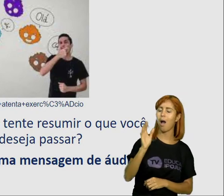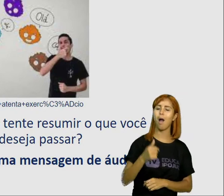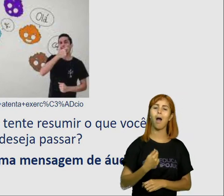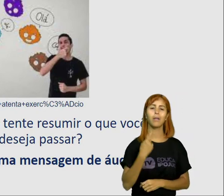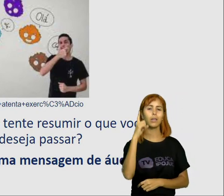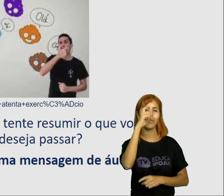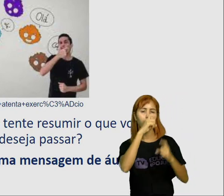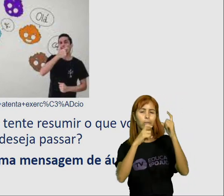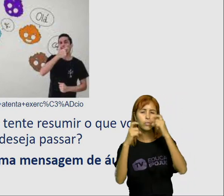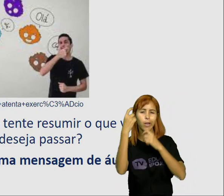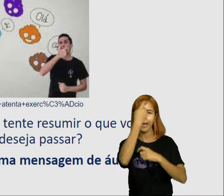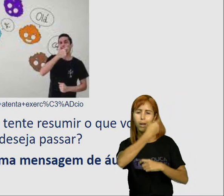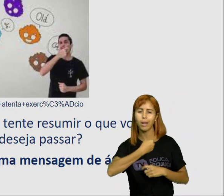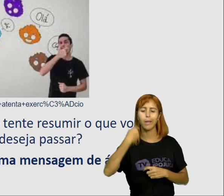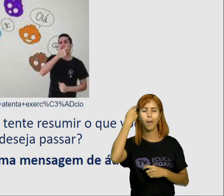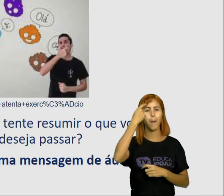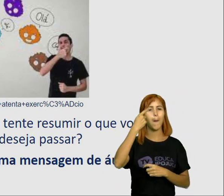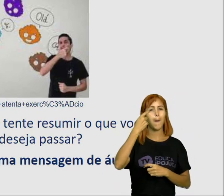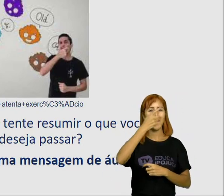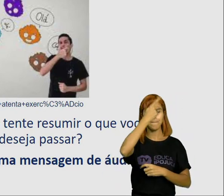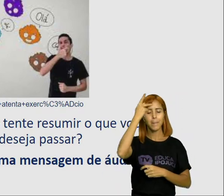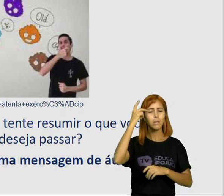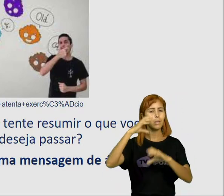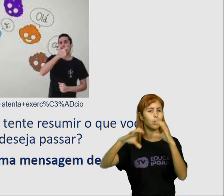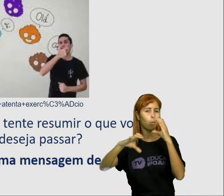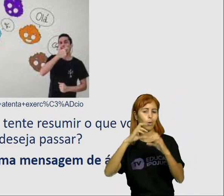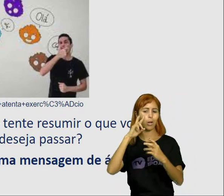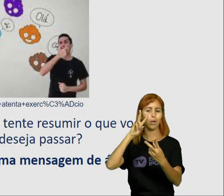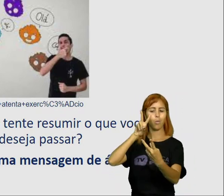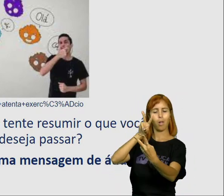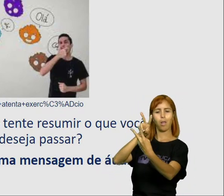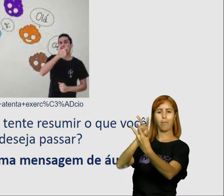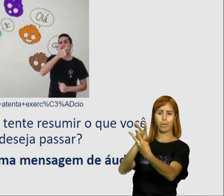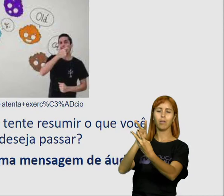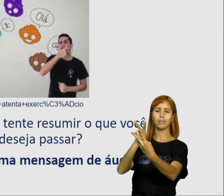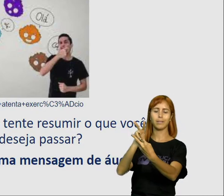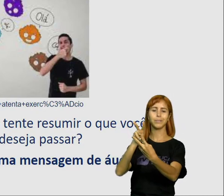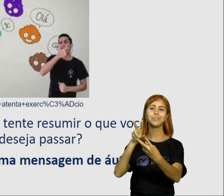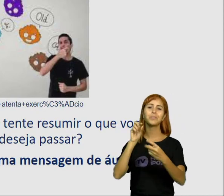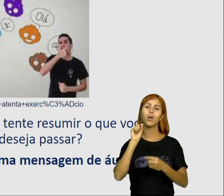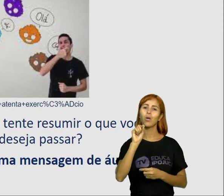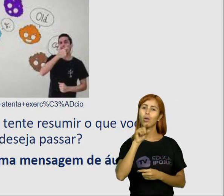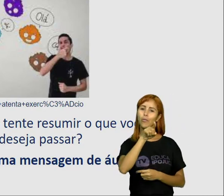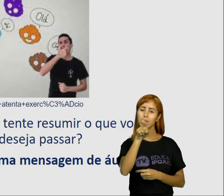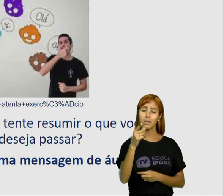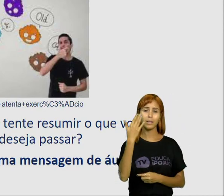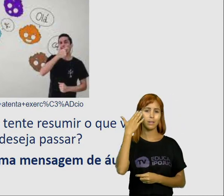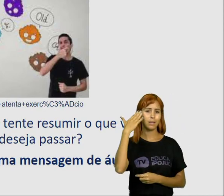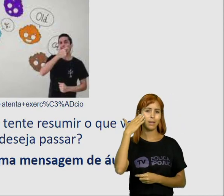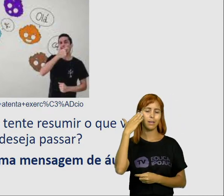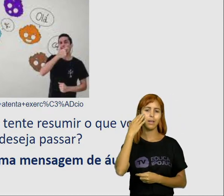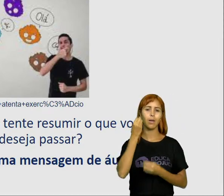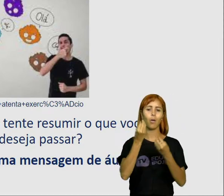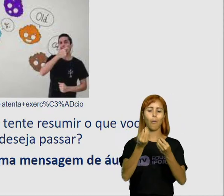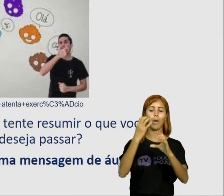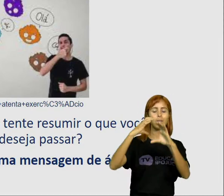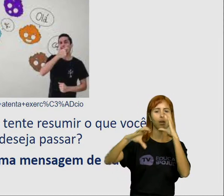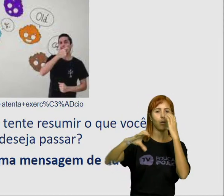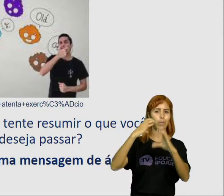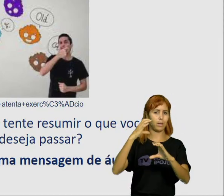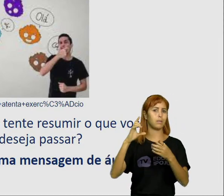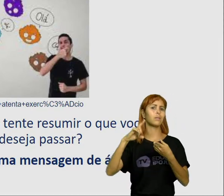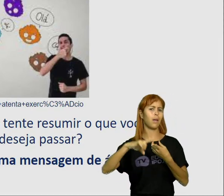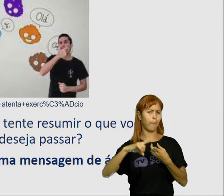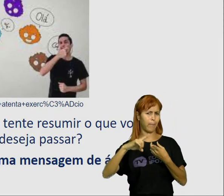carinhas, pessoas se comunicando, olhando uma para a outra. E aí o que é que vocês entendem como é essa comunicação? E